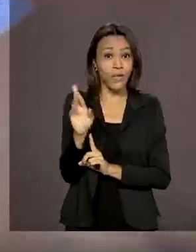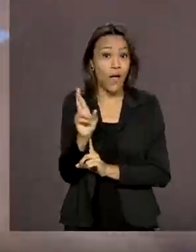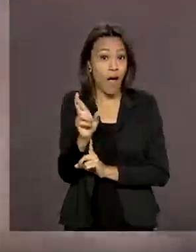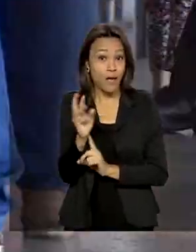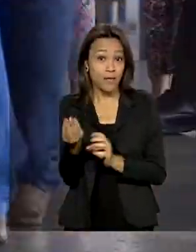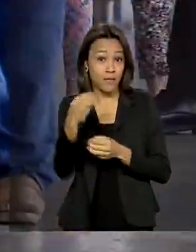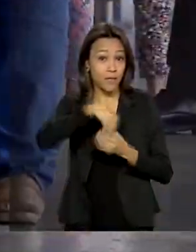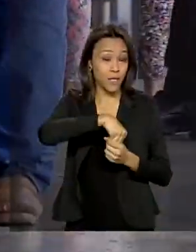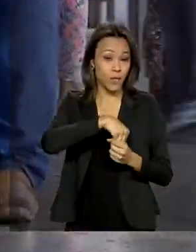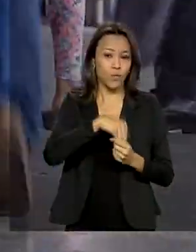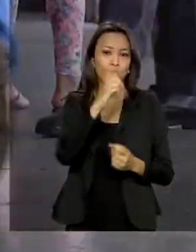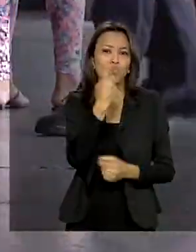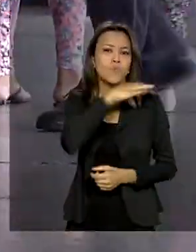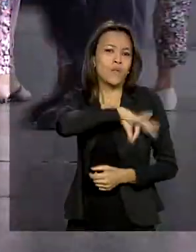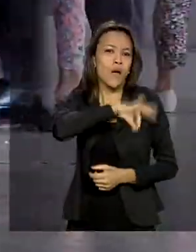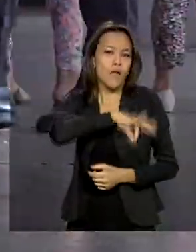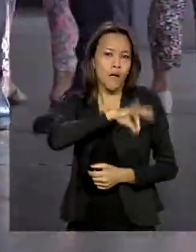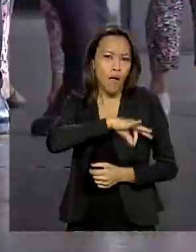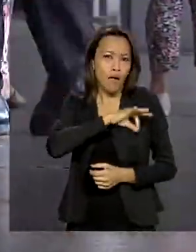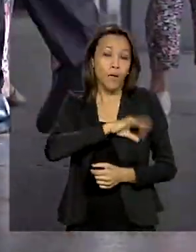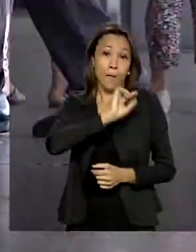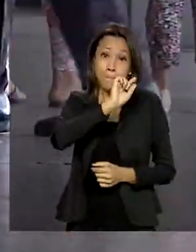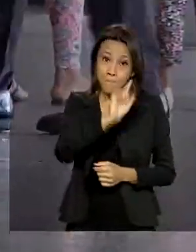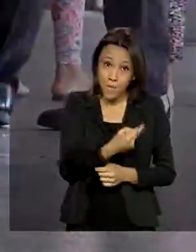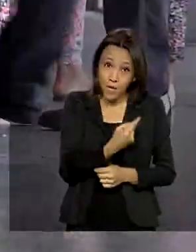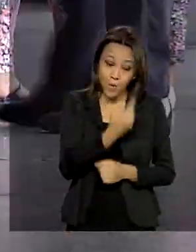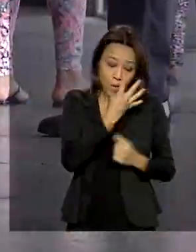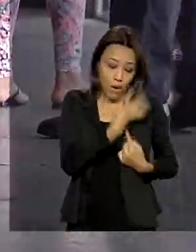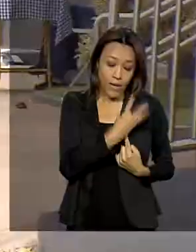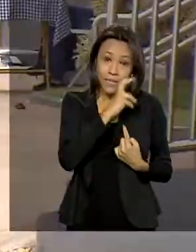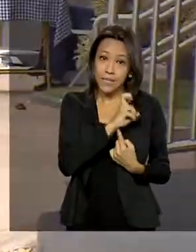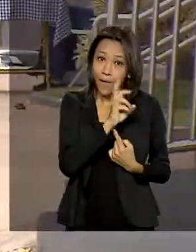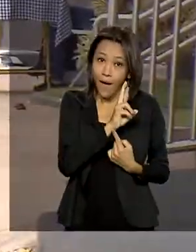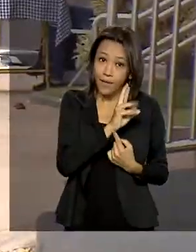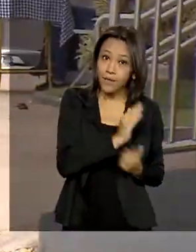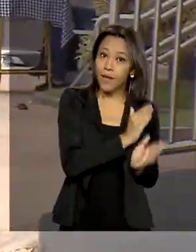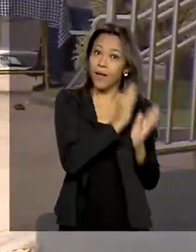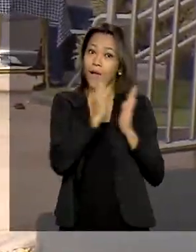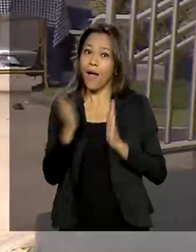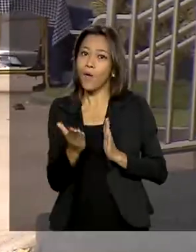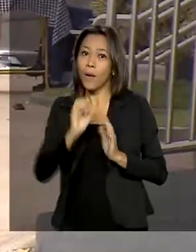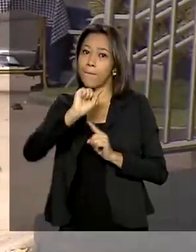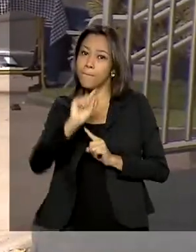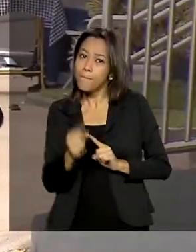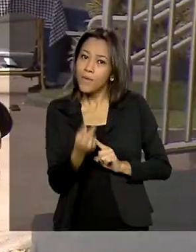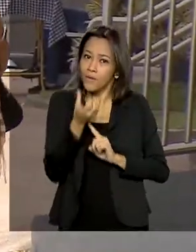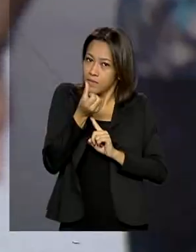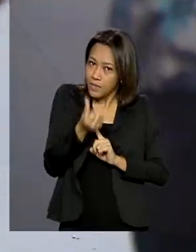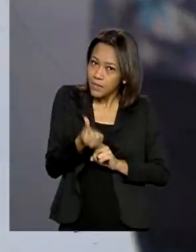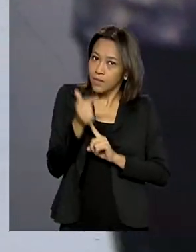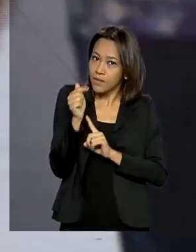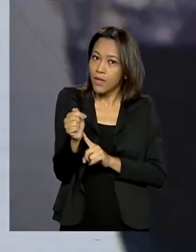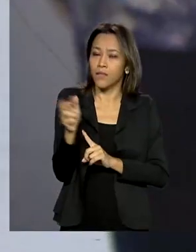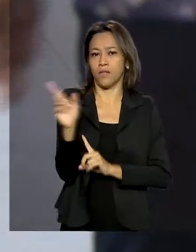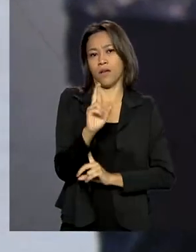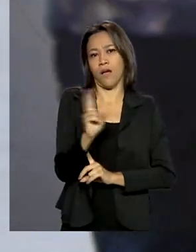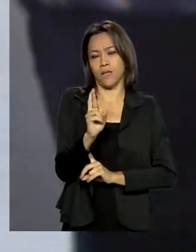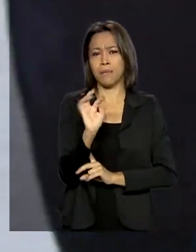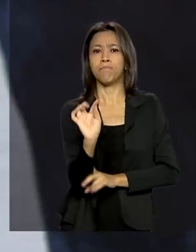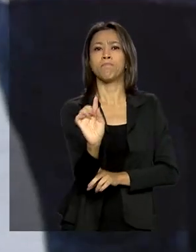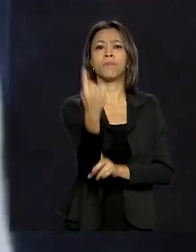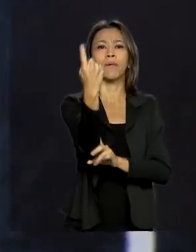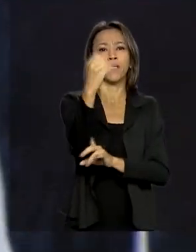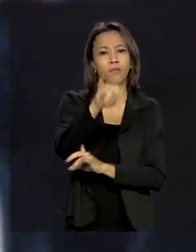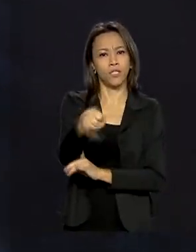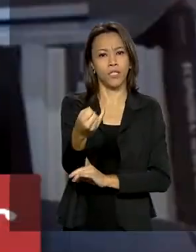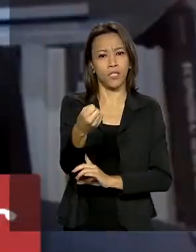salário mínimo, que passaria dos atuais R$.045,00 para R$.067,00 em 1º de janeiro